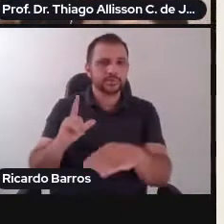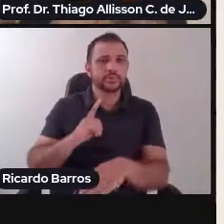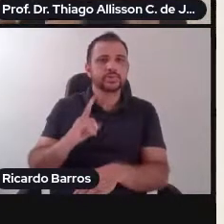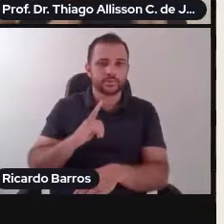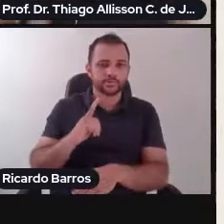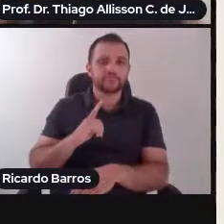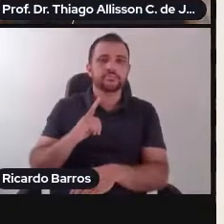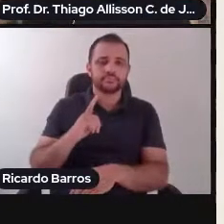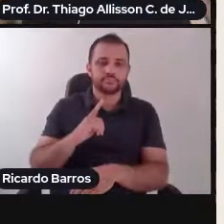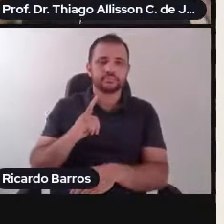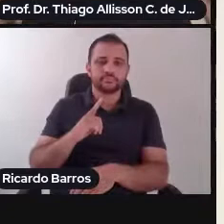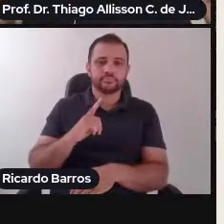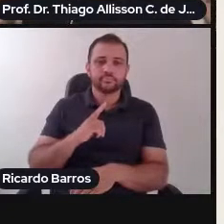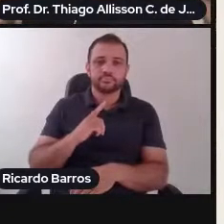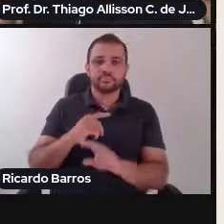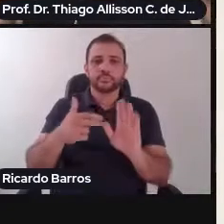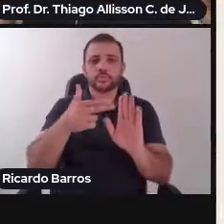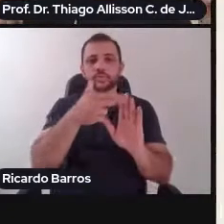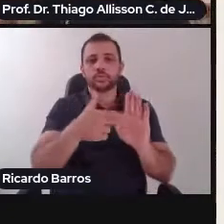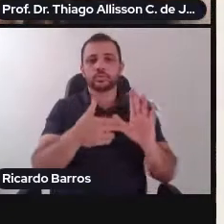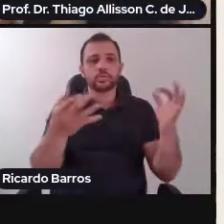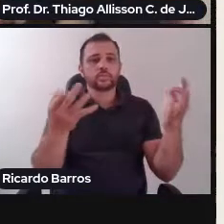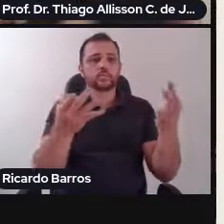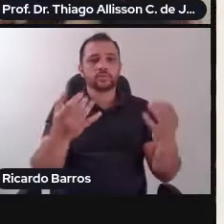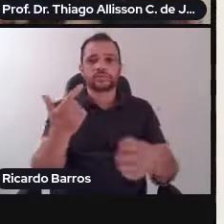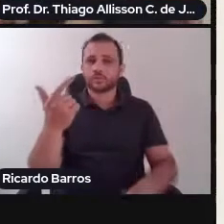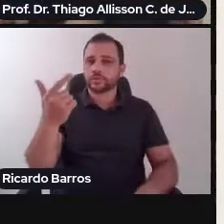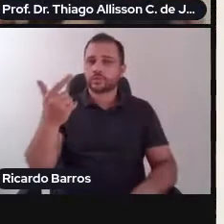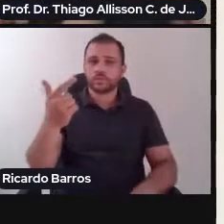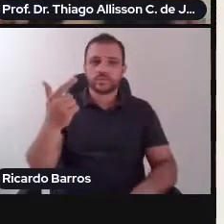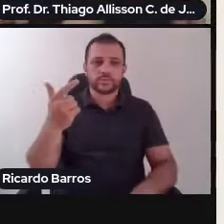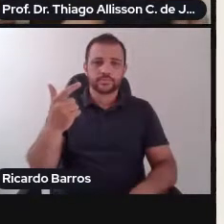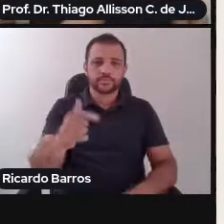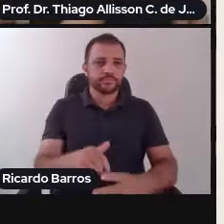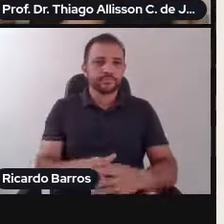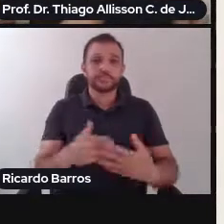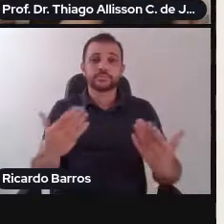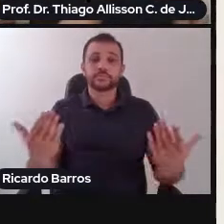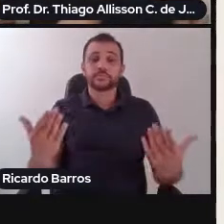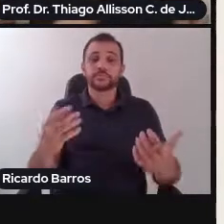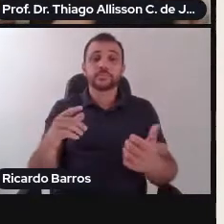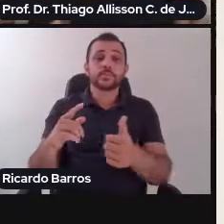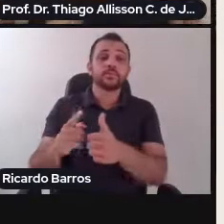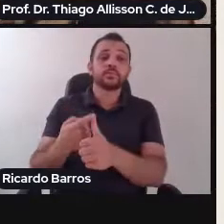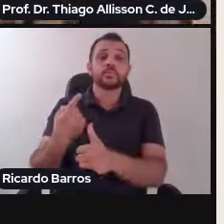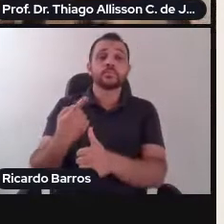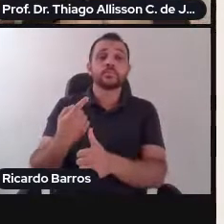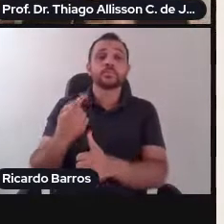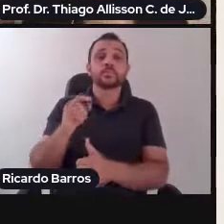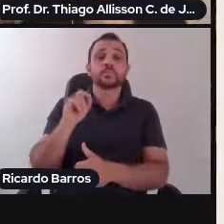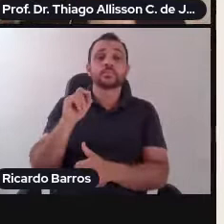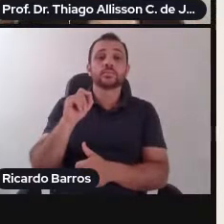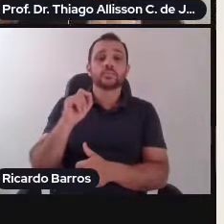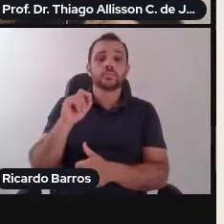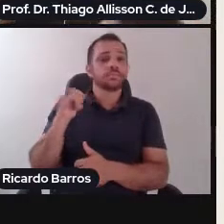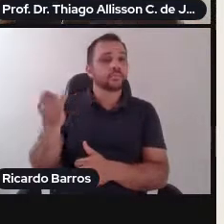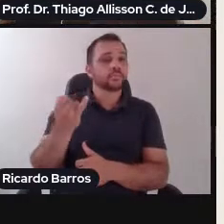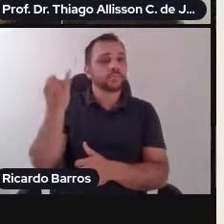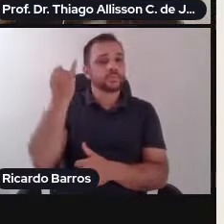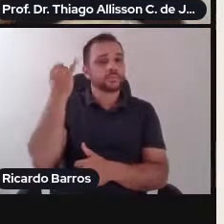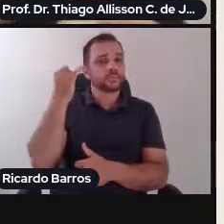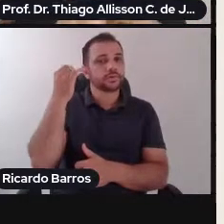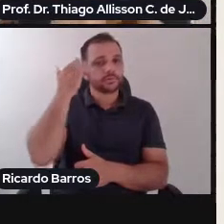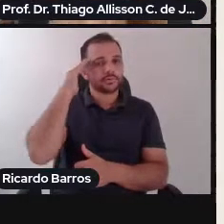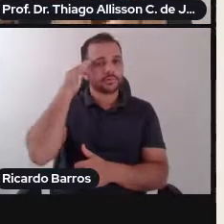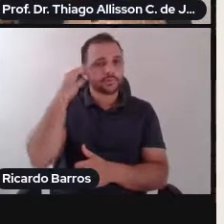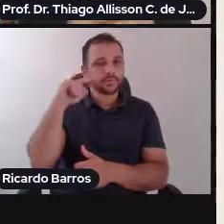perfeita. O mundo ideal não existe. Então a ideia é vislumbrar que essa Convenção Americana, ela